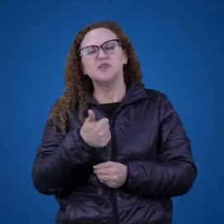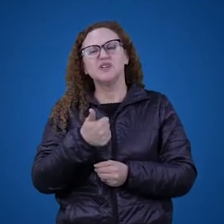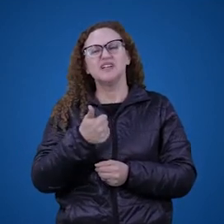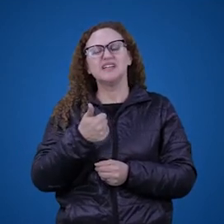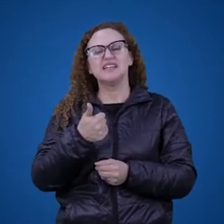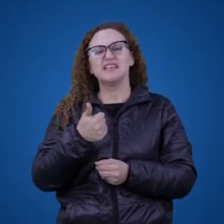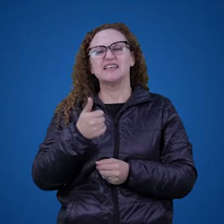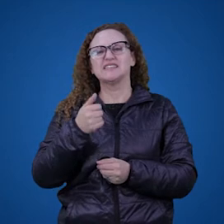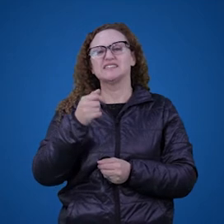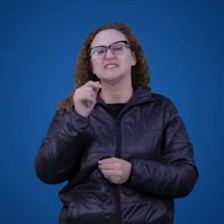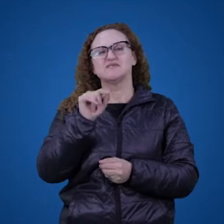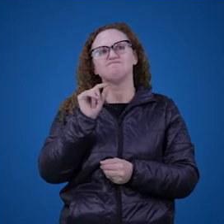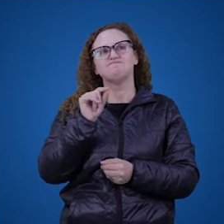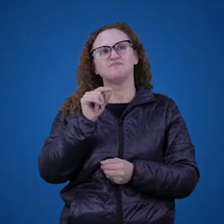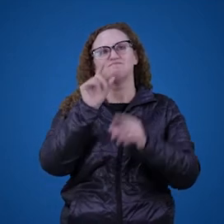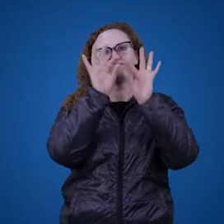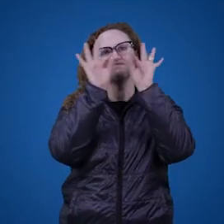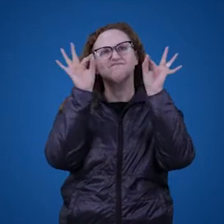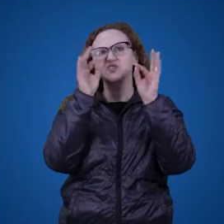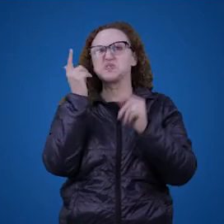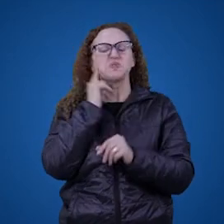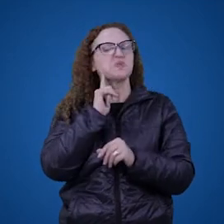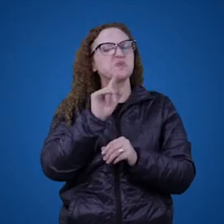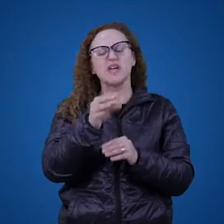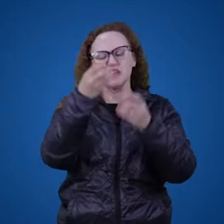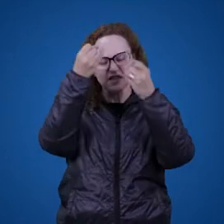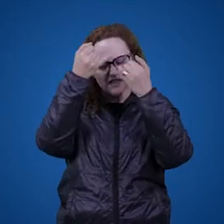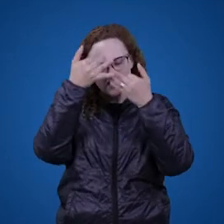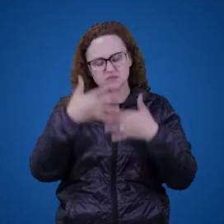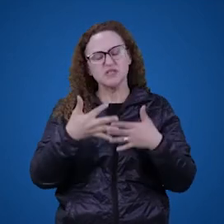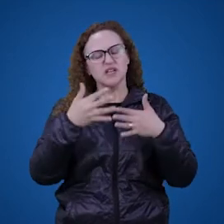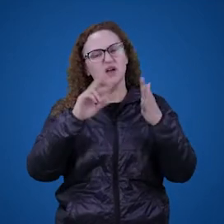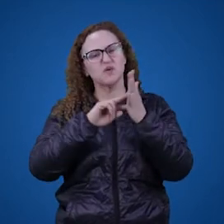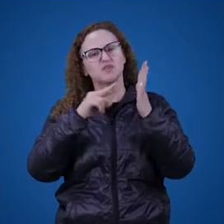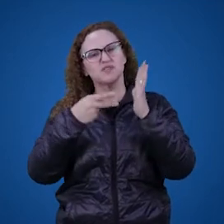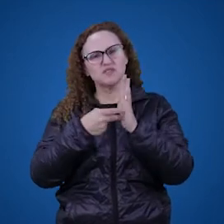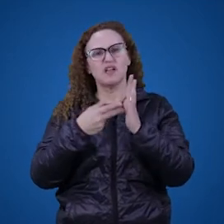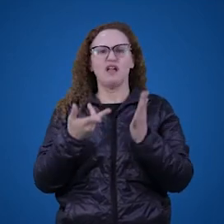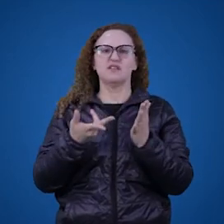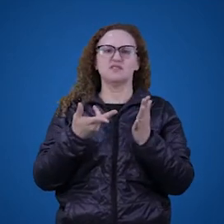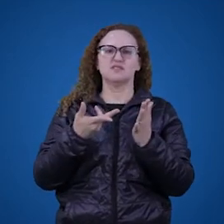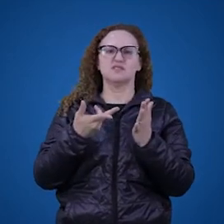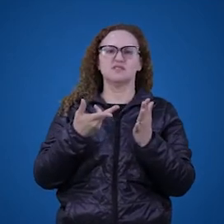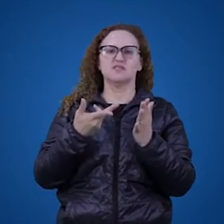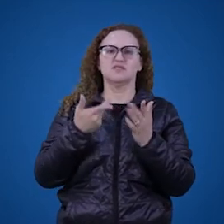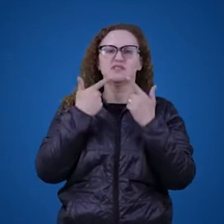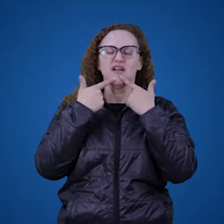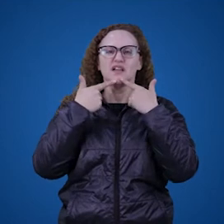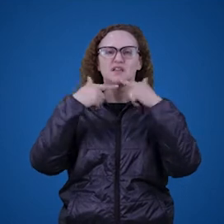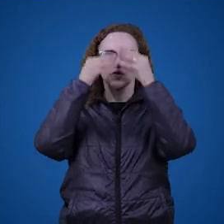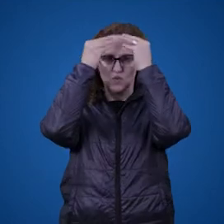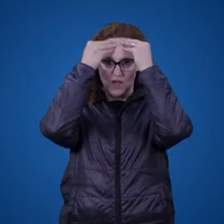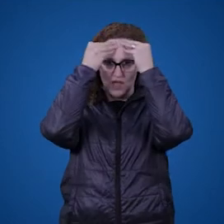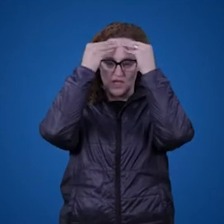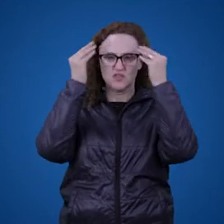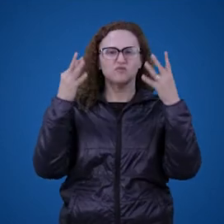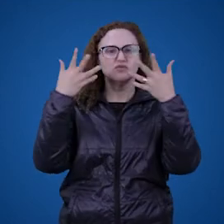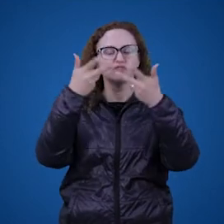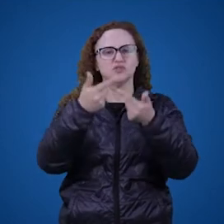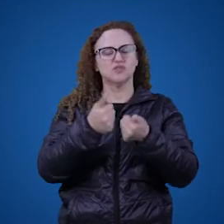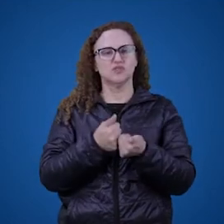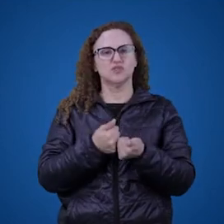entidades abstratas seriam capazes de explicar adequadamente o significado da nossa linguagem como um todo.